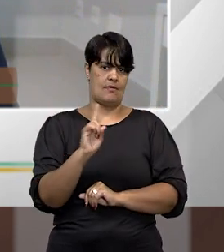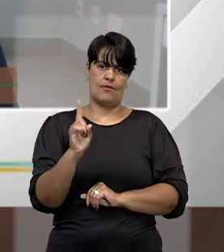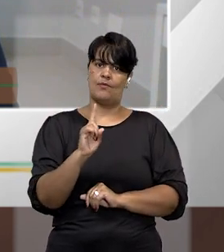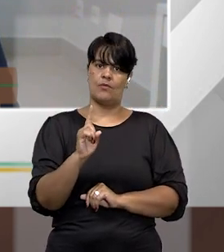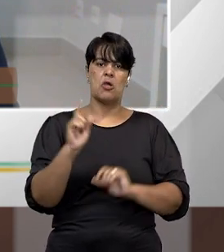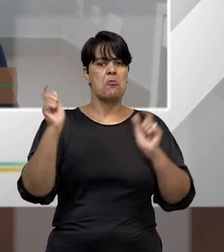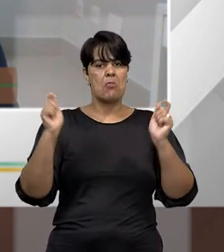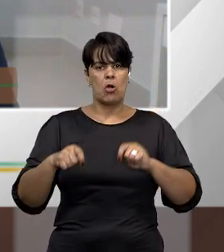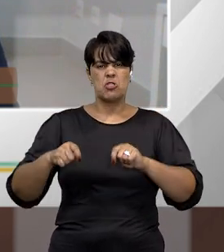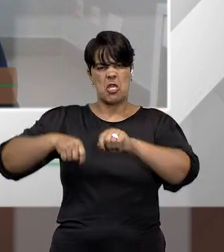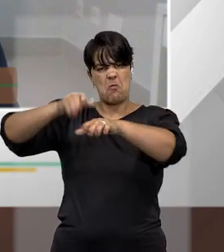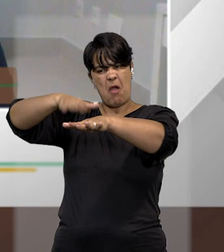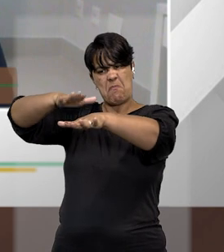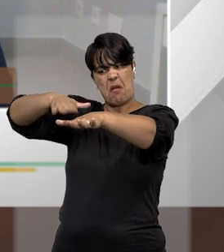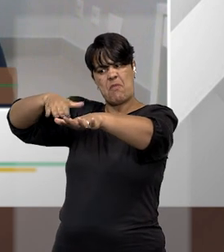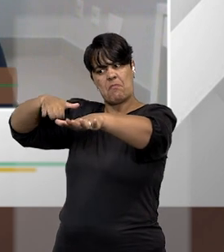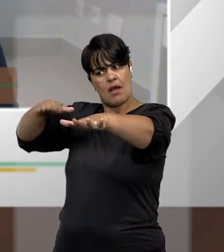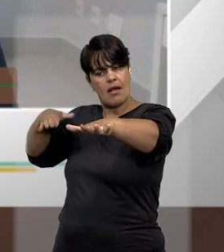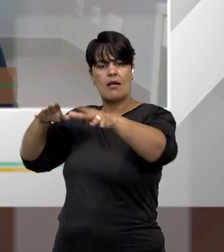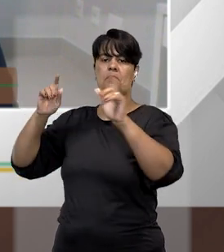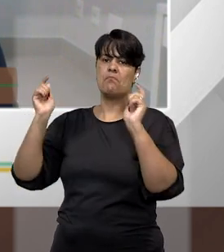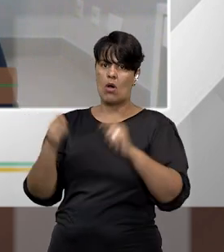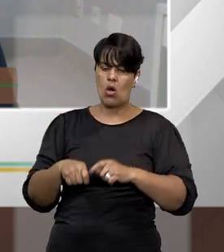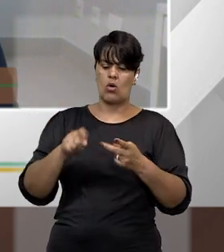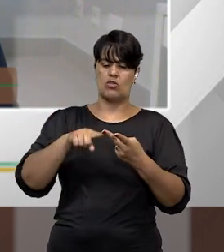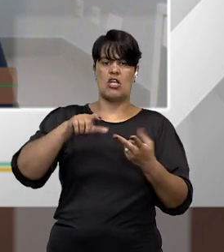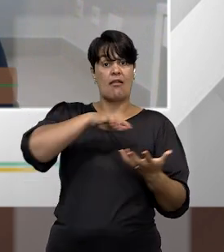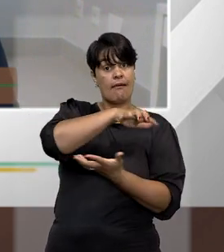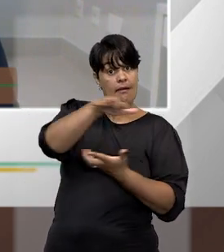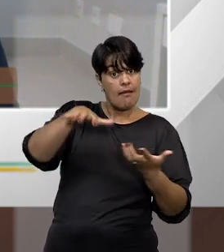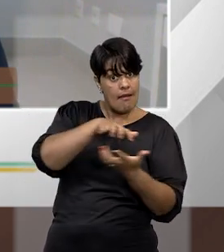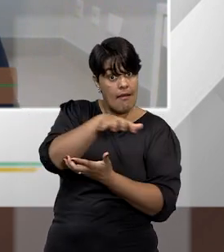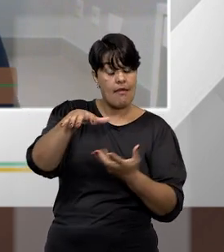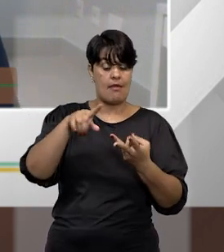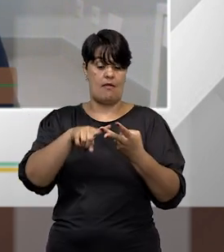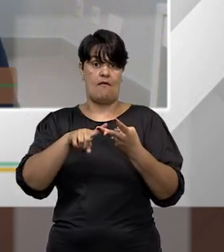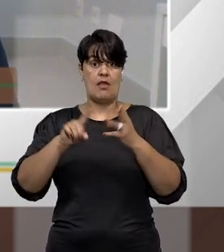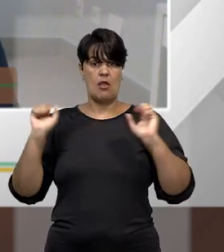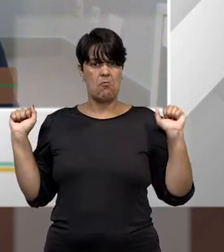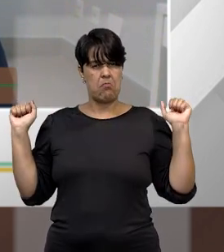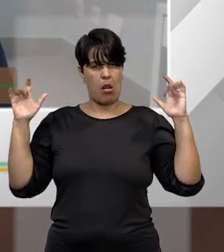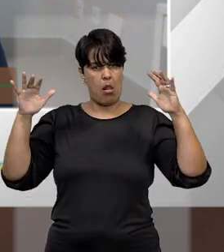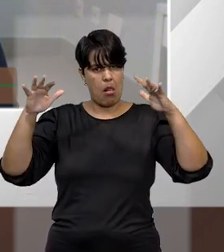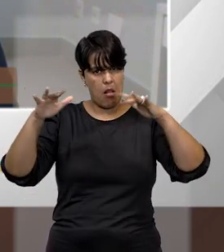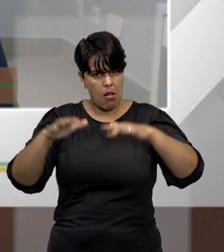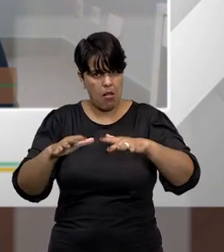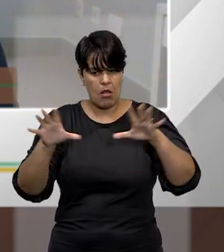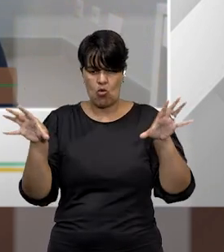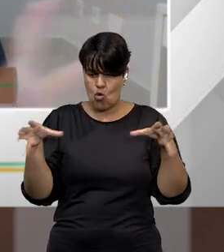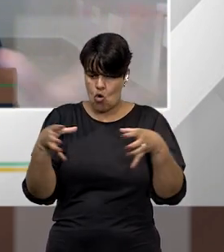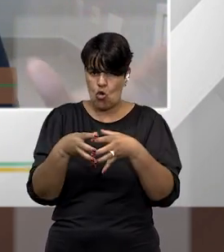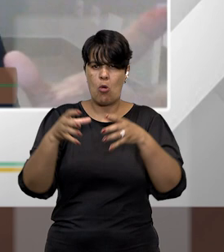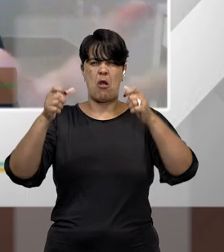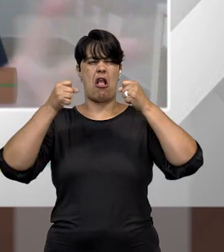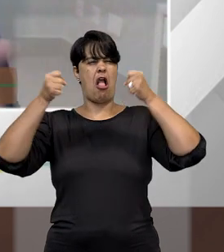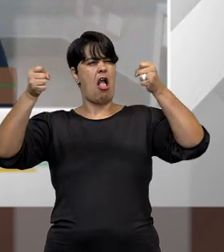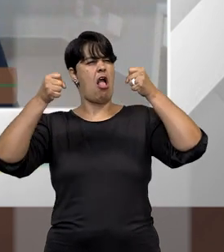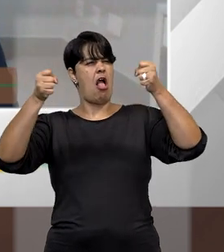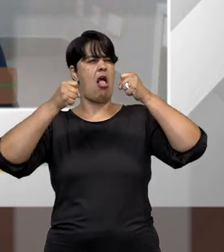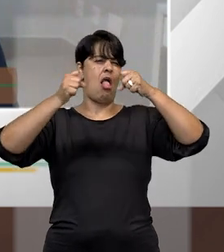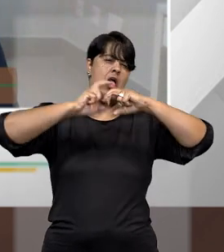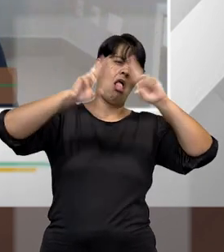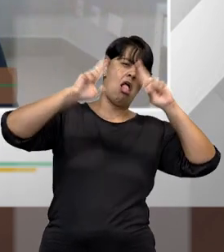reuniões de greves de aglomerações ou de qualquer outra forma de manifestação política com propósitos